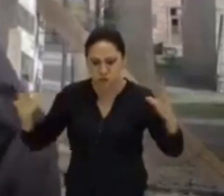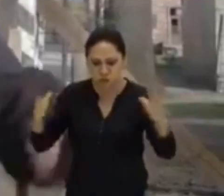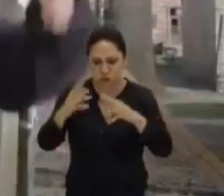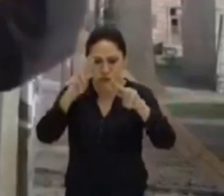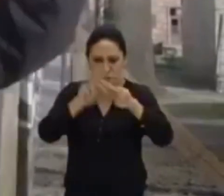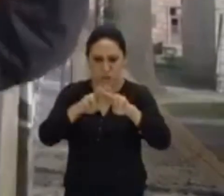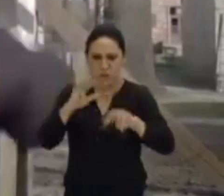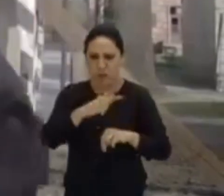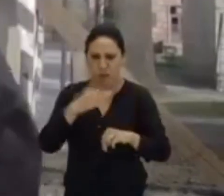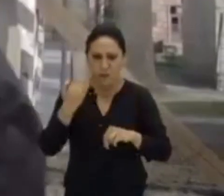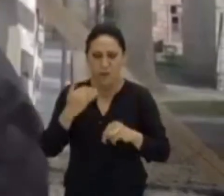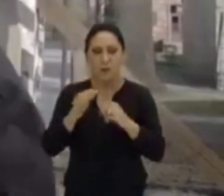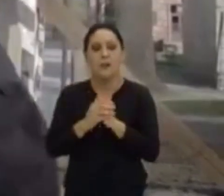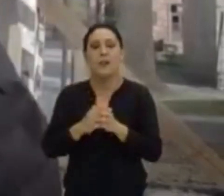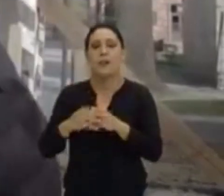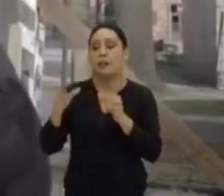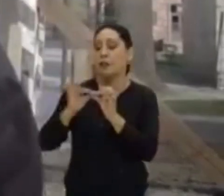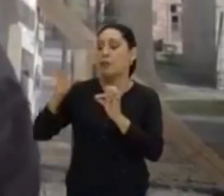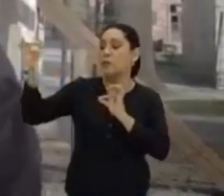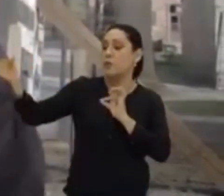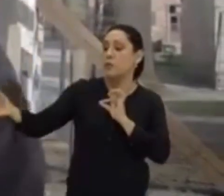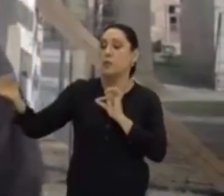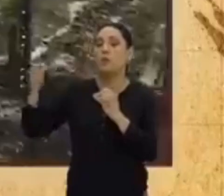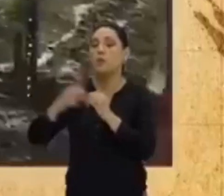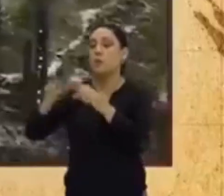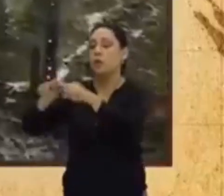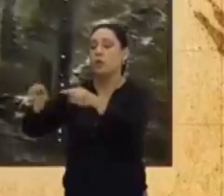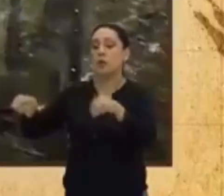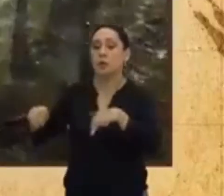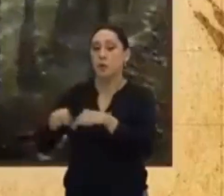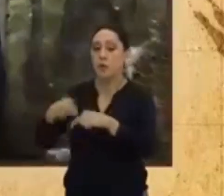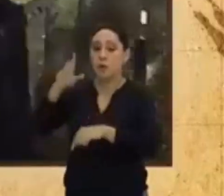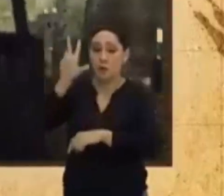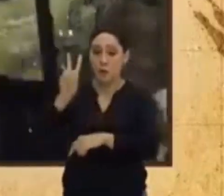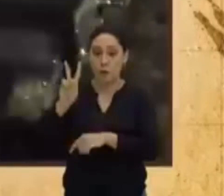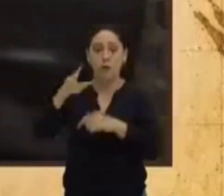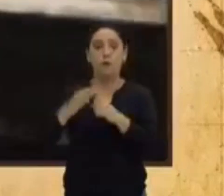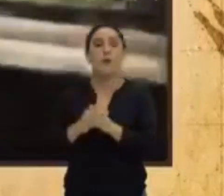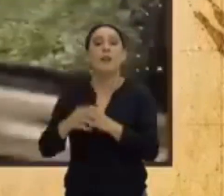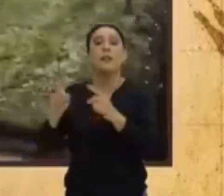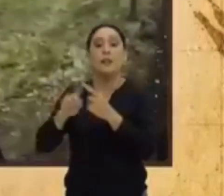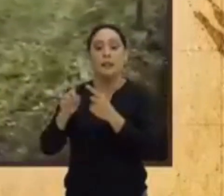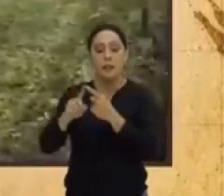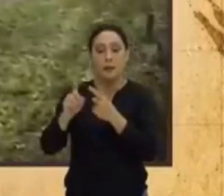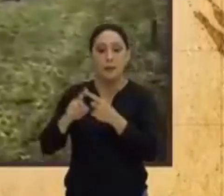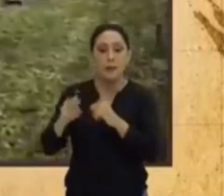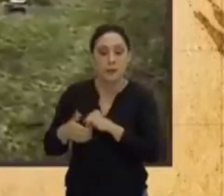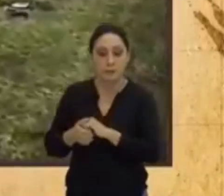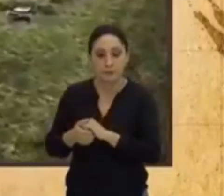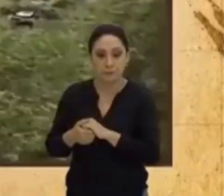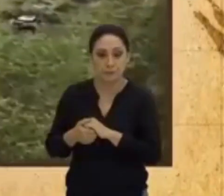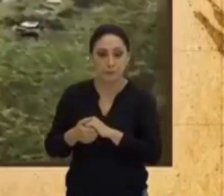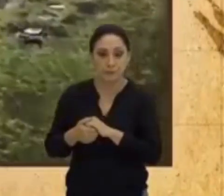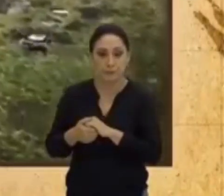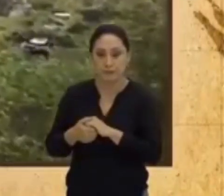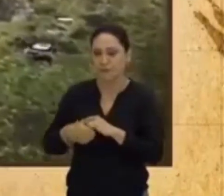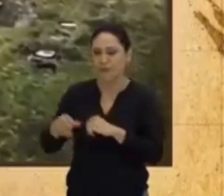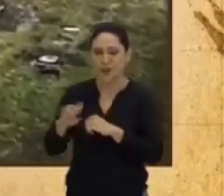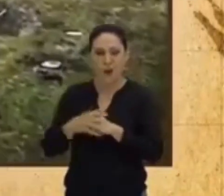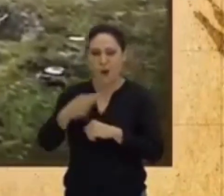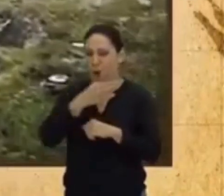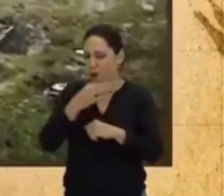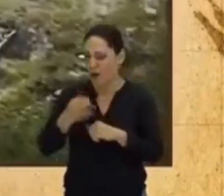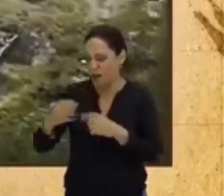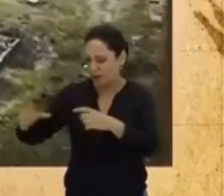traziam para cá. E construíram a 2 quilômetros daqui o campo de Auschwitz II, que faz esse parecer ridículo de